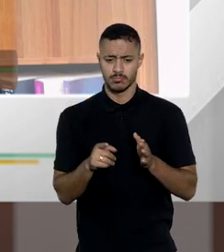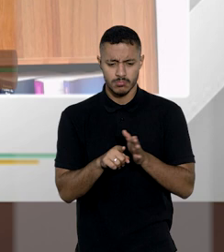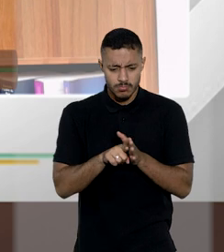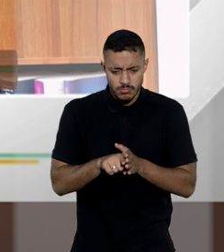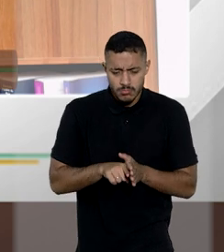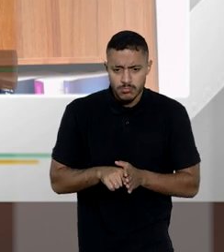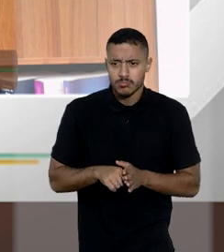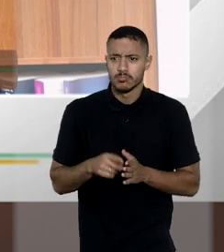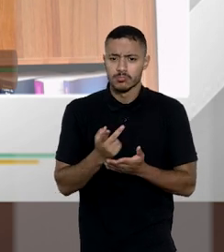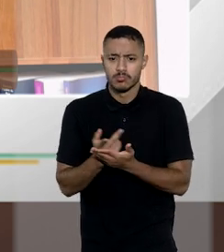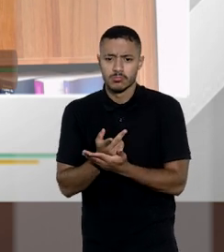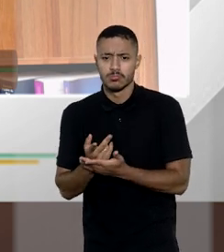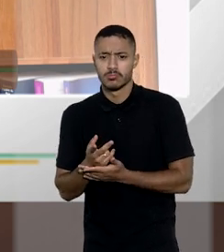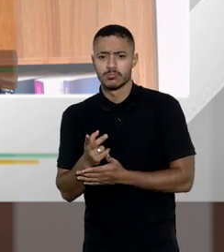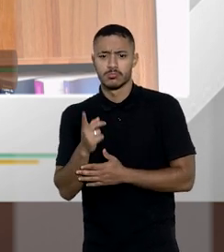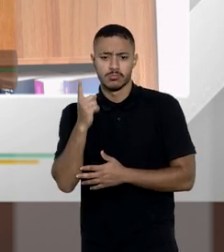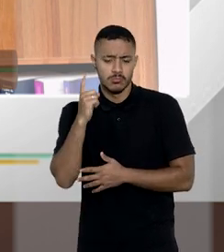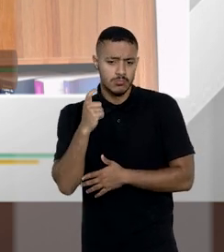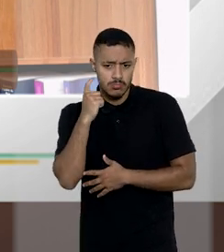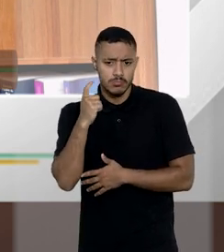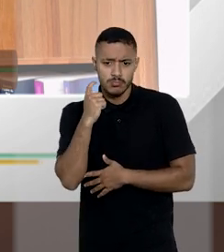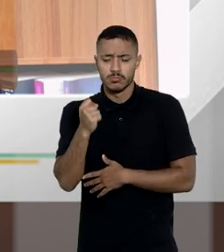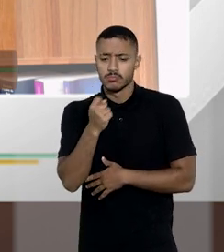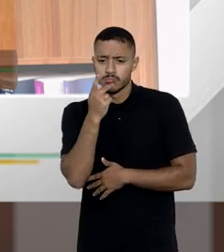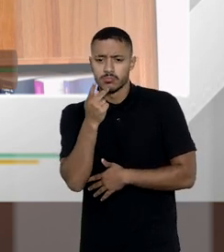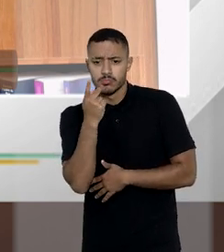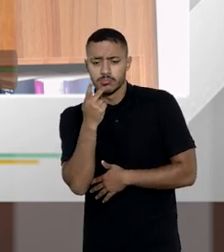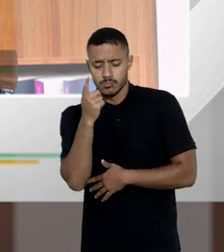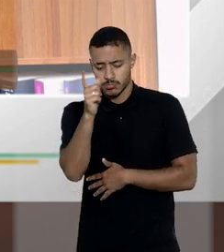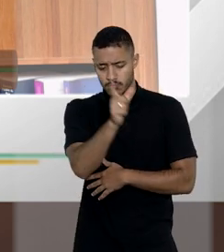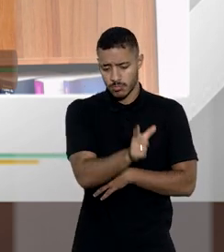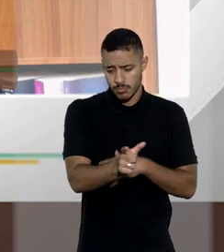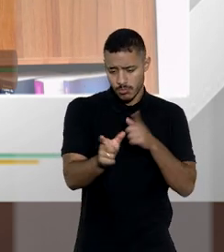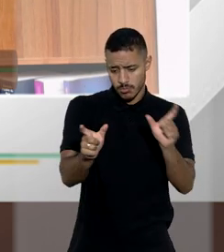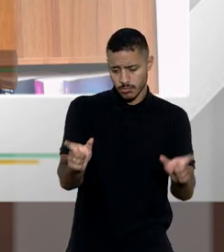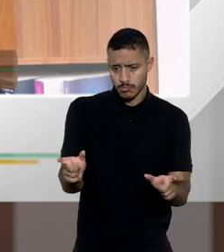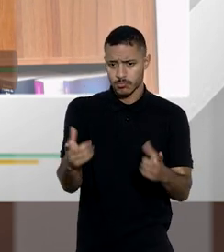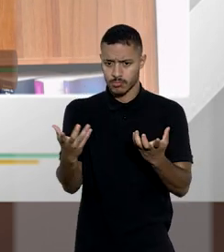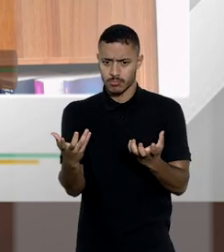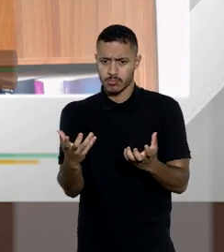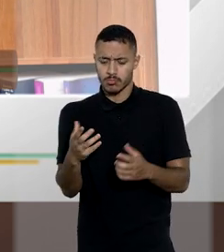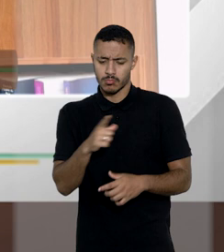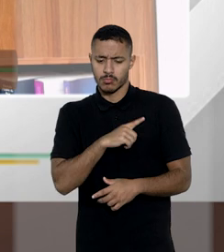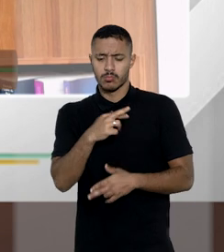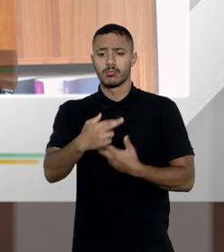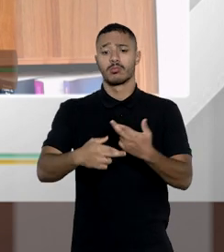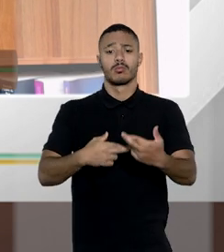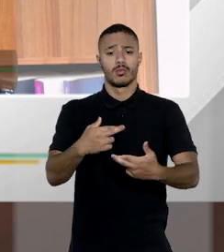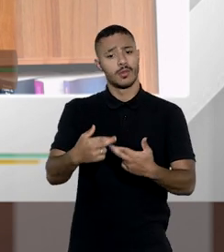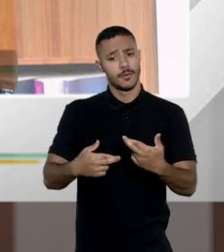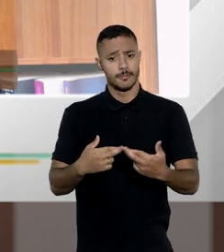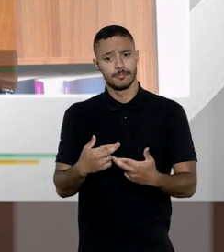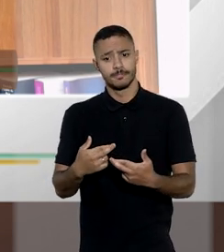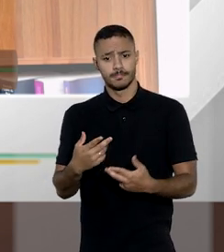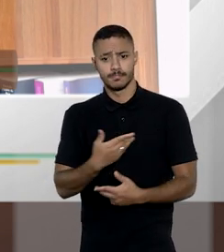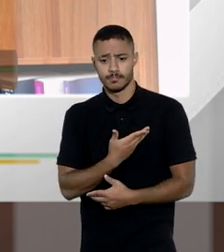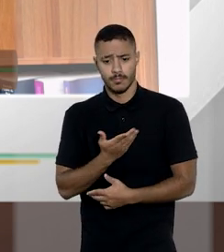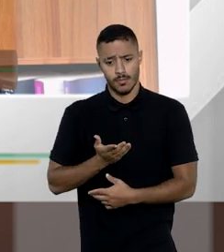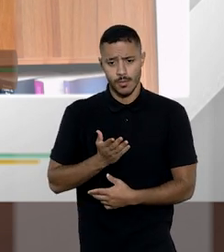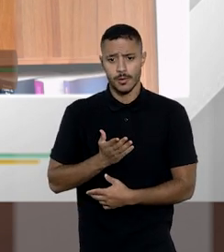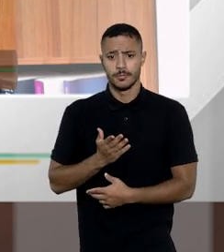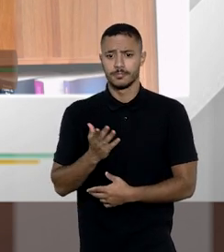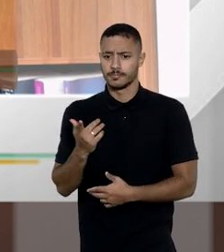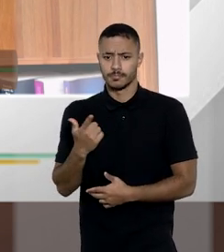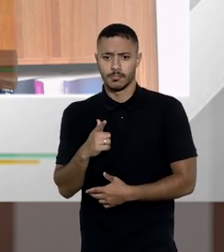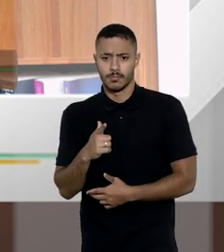buscarem os escritórios de advocacia e dizerem tá eu e ela eu e ele queremos ter uma relação e a